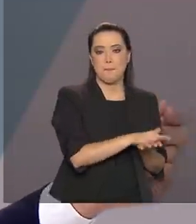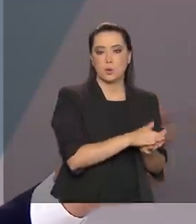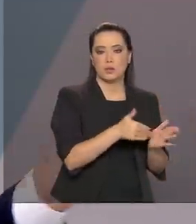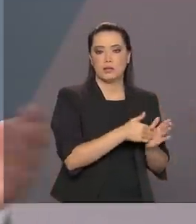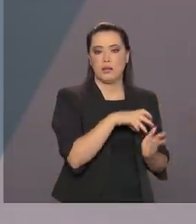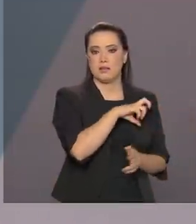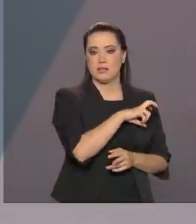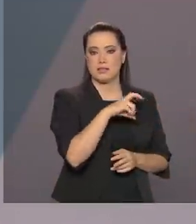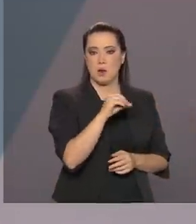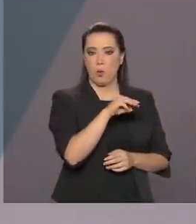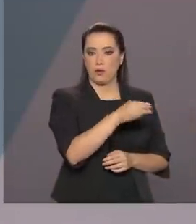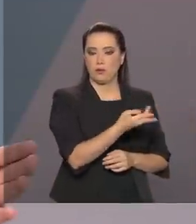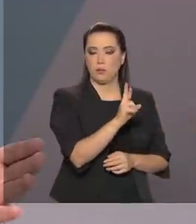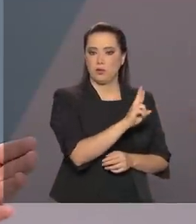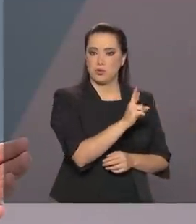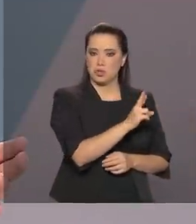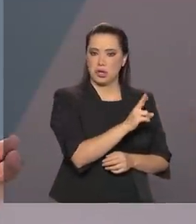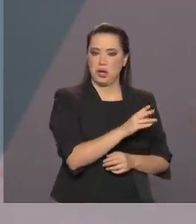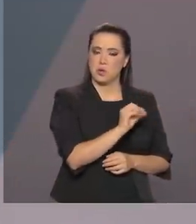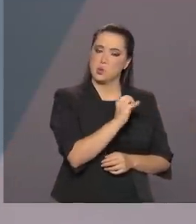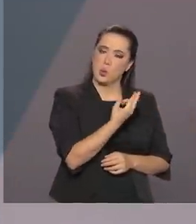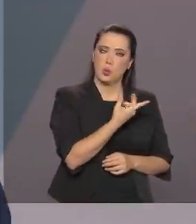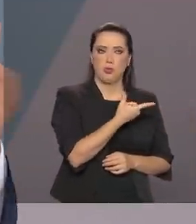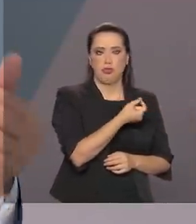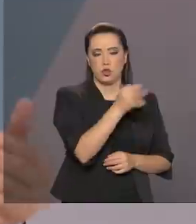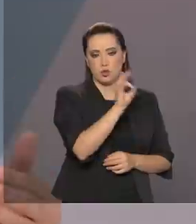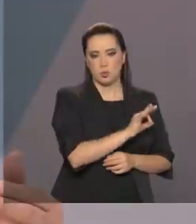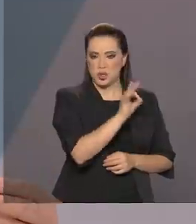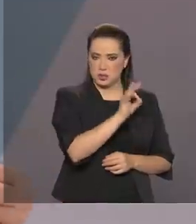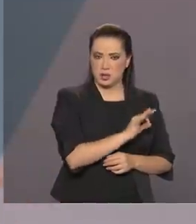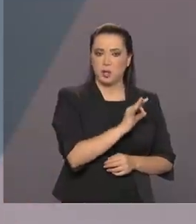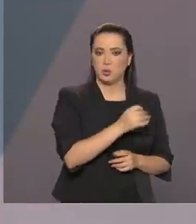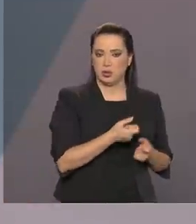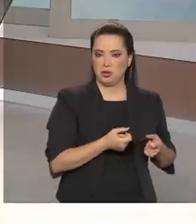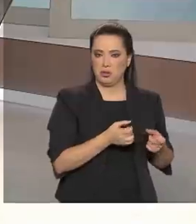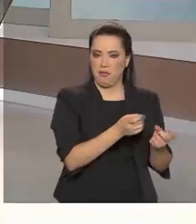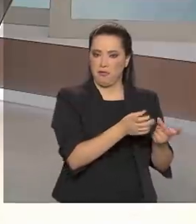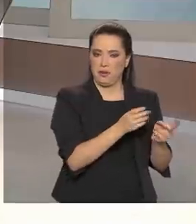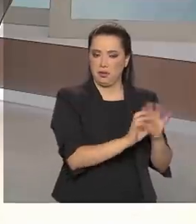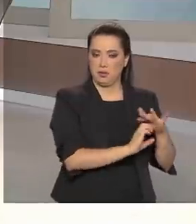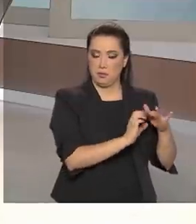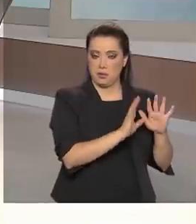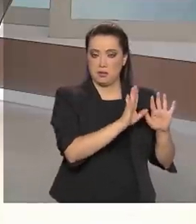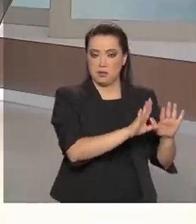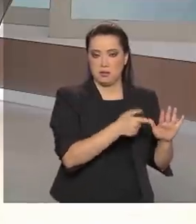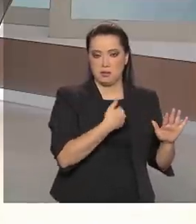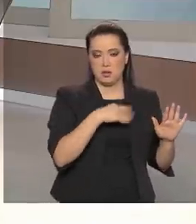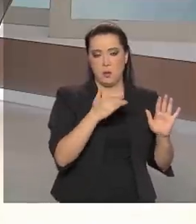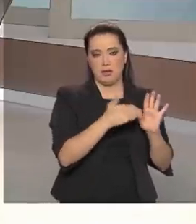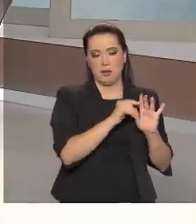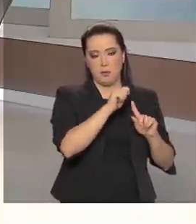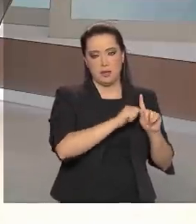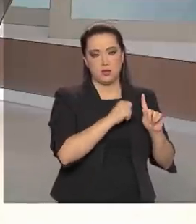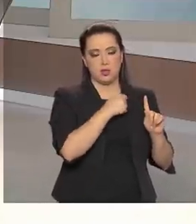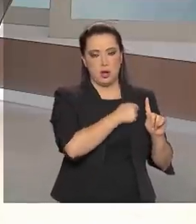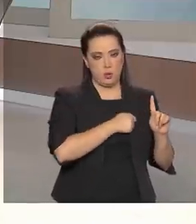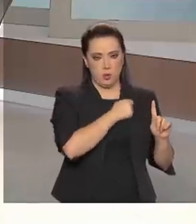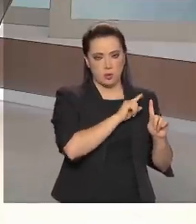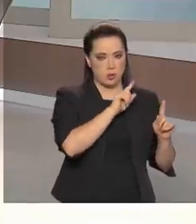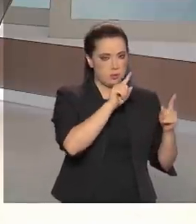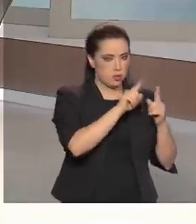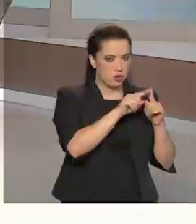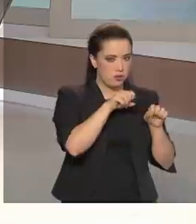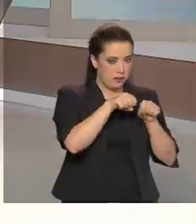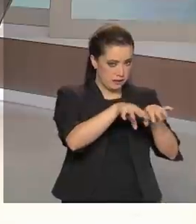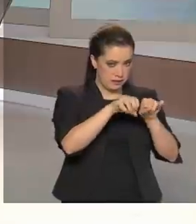empresa. Isso significa que até agosto a ideia é conversar com as empresas, é conscientizar as empresas, é mostrar como que elas